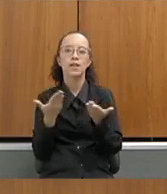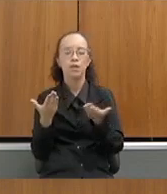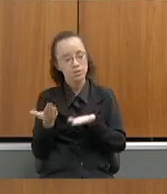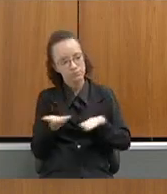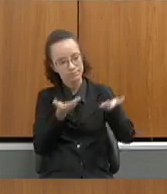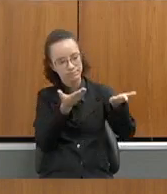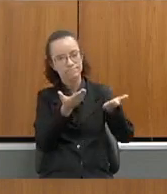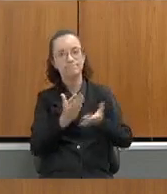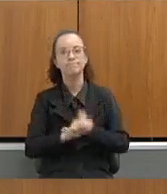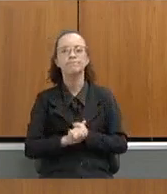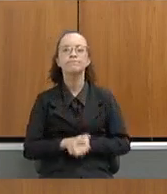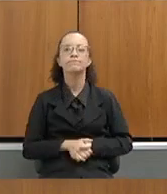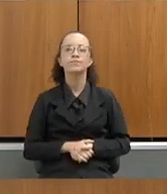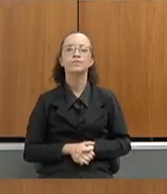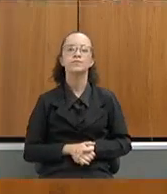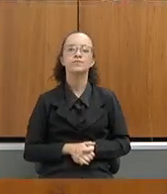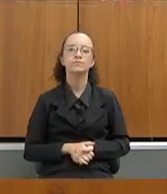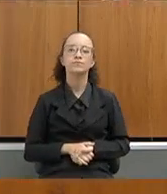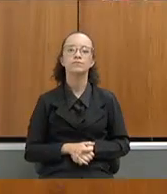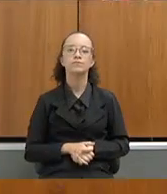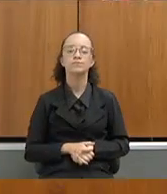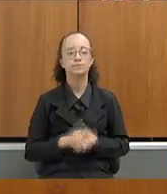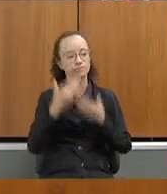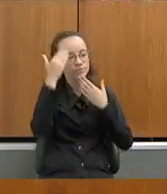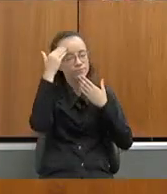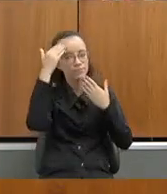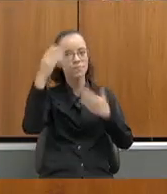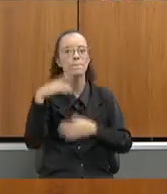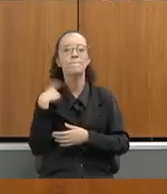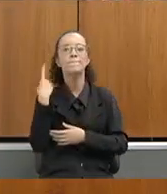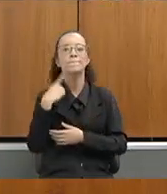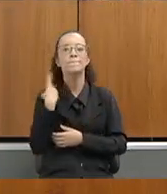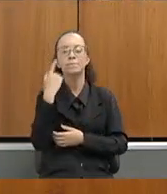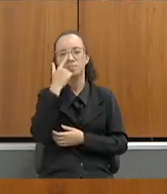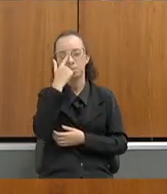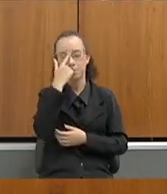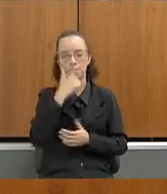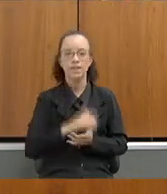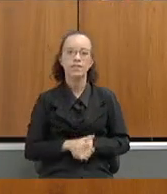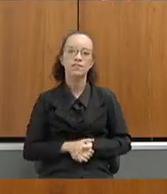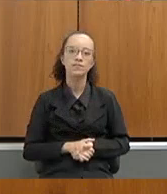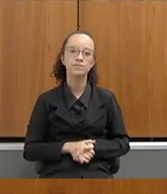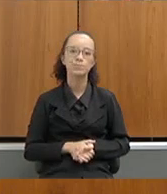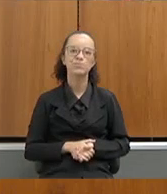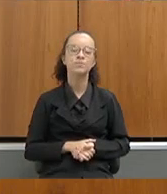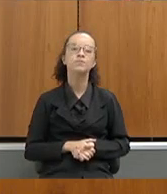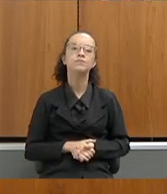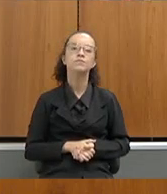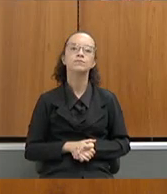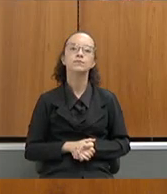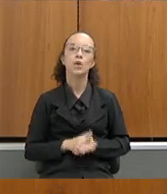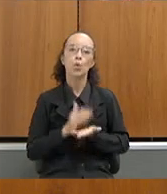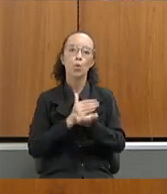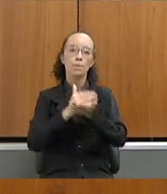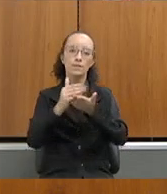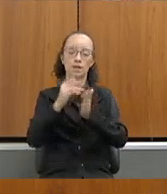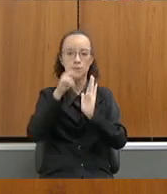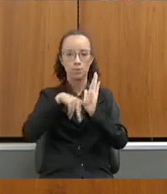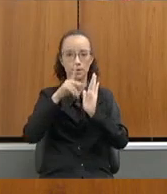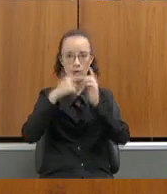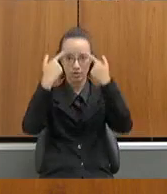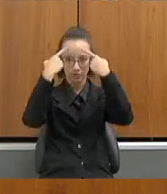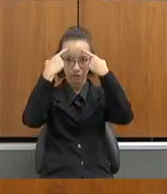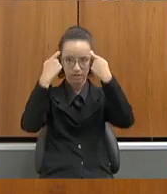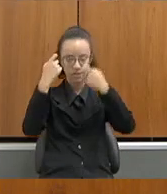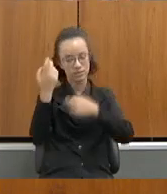considerações. Obrigado. Deputada, deixa eu começar aqui pelo plano de violência que a